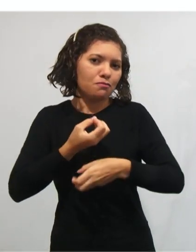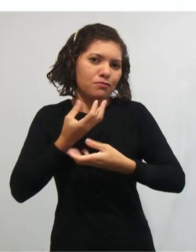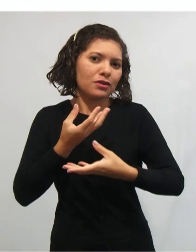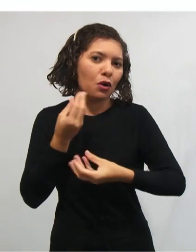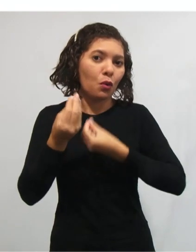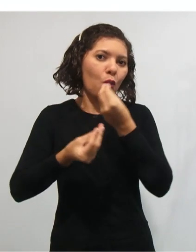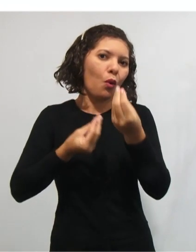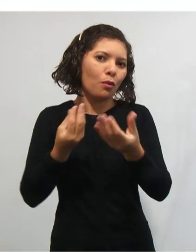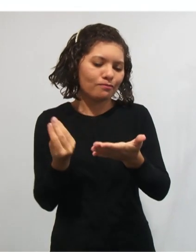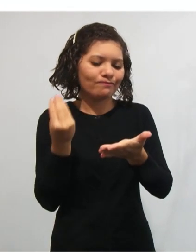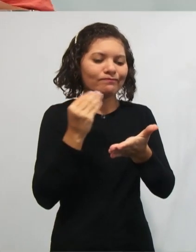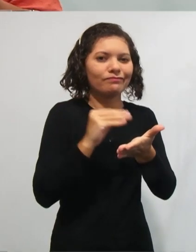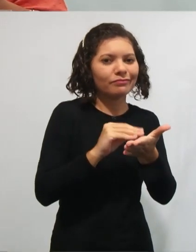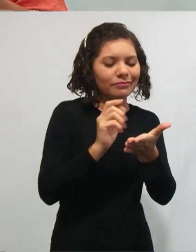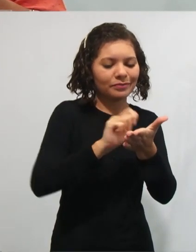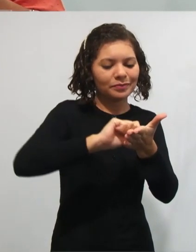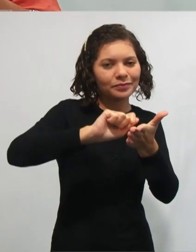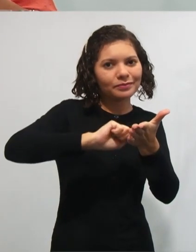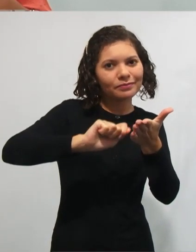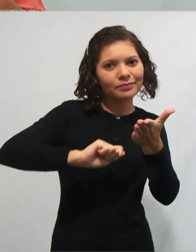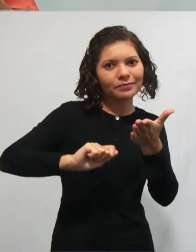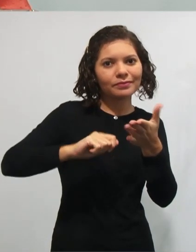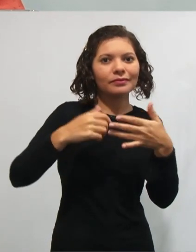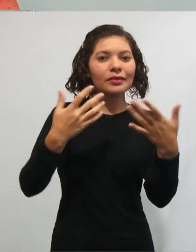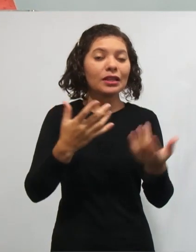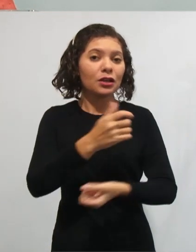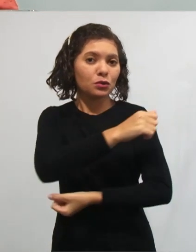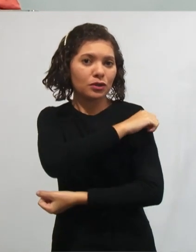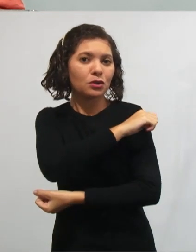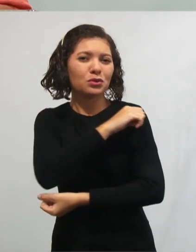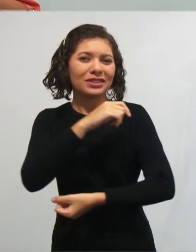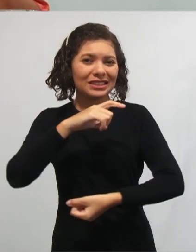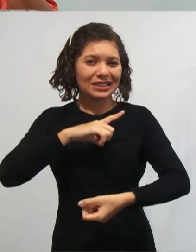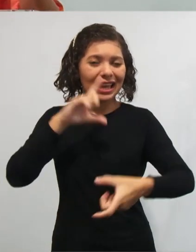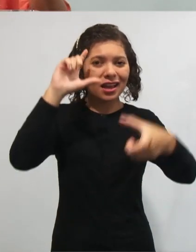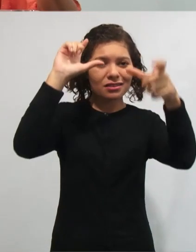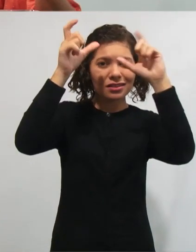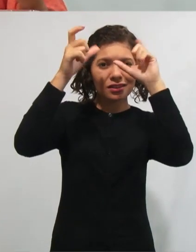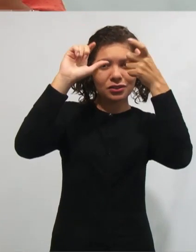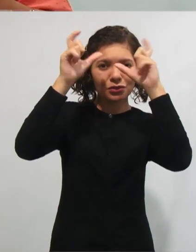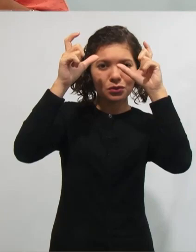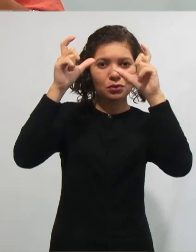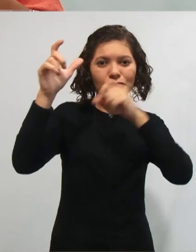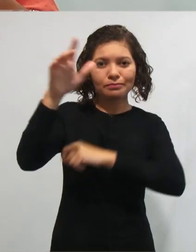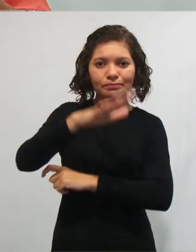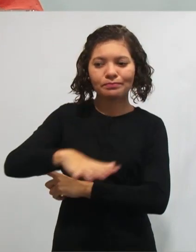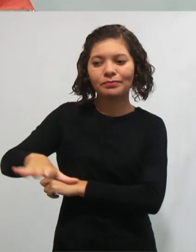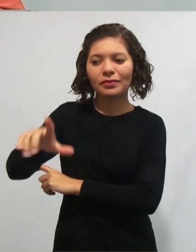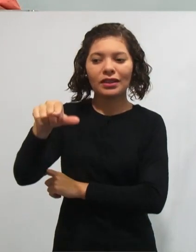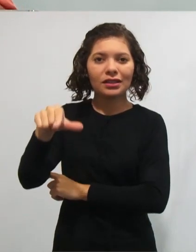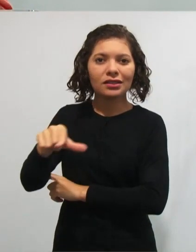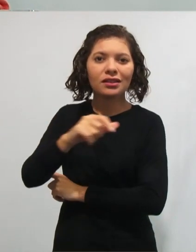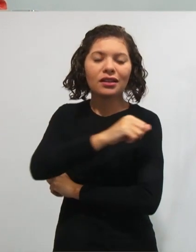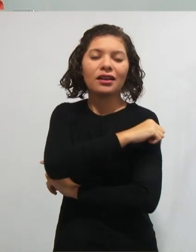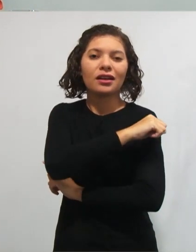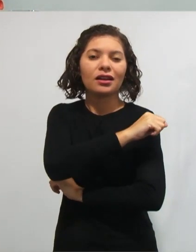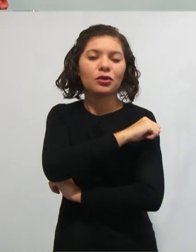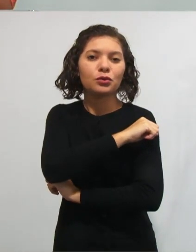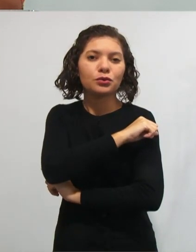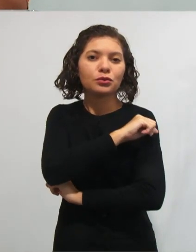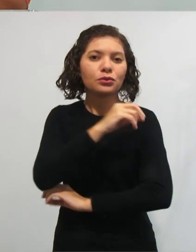Os alunos que apresentam a desortografia, eles sempre são alunos que, provavelmente, de acordo com o DSM-5, eles